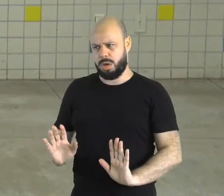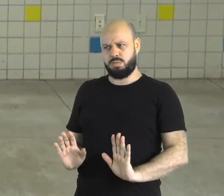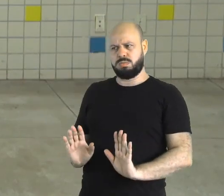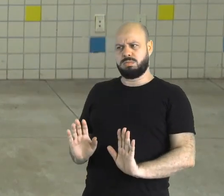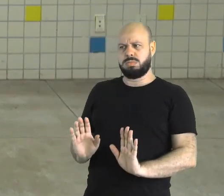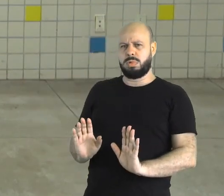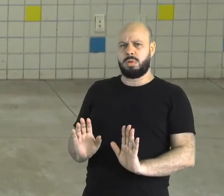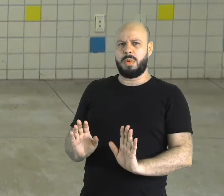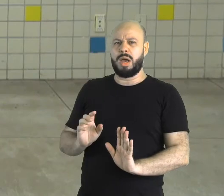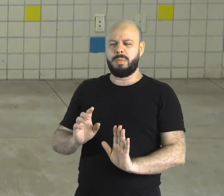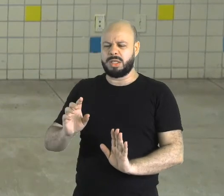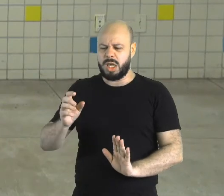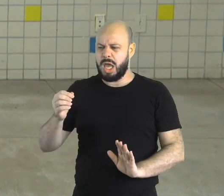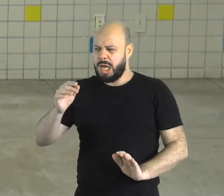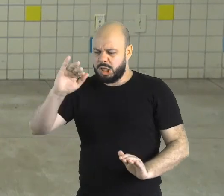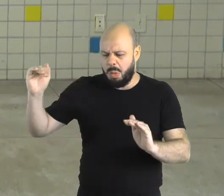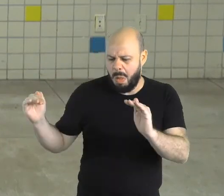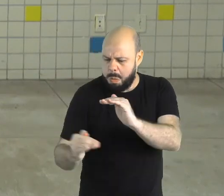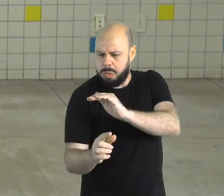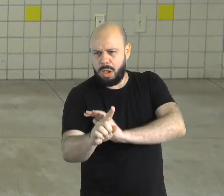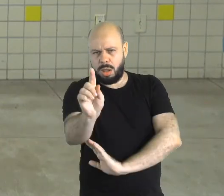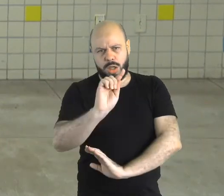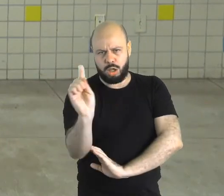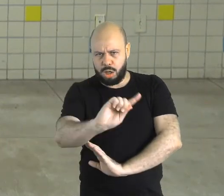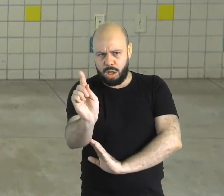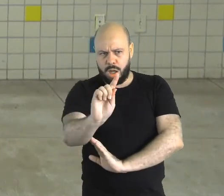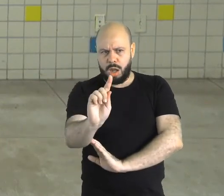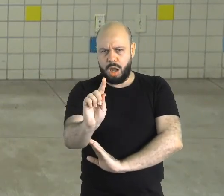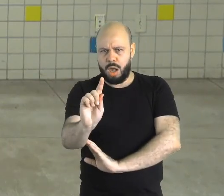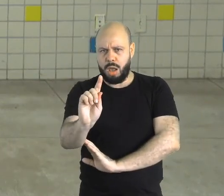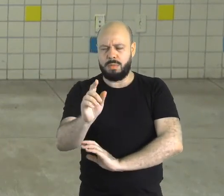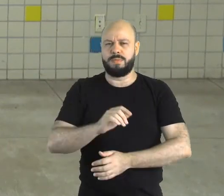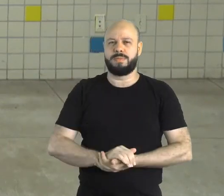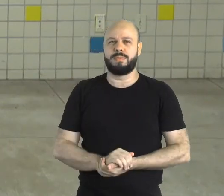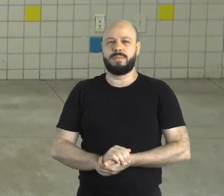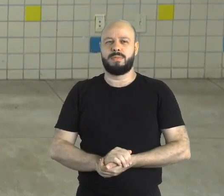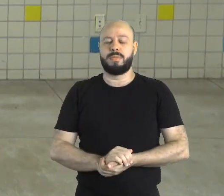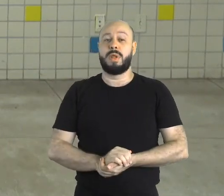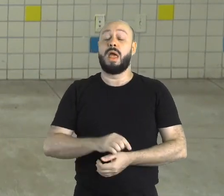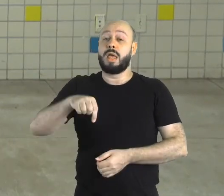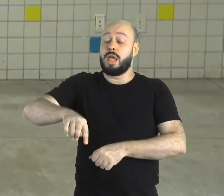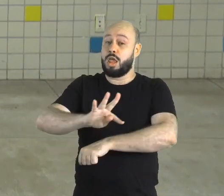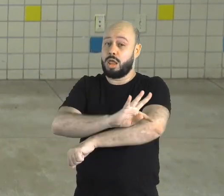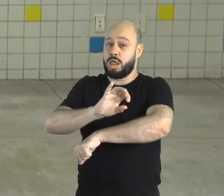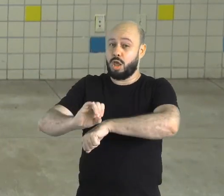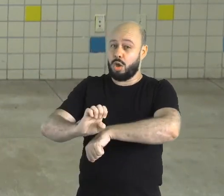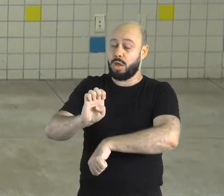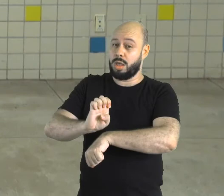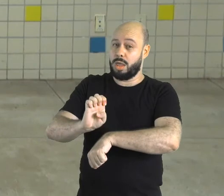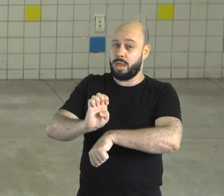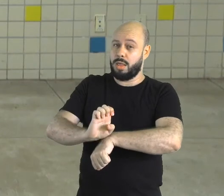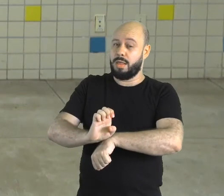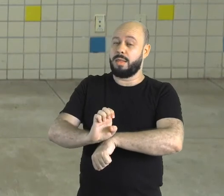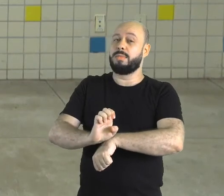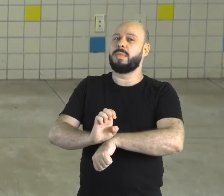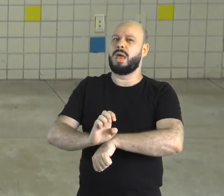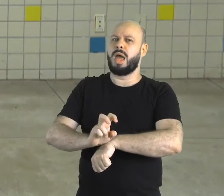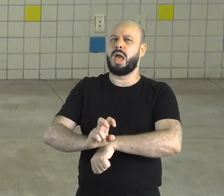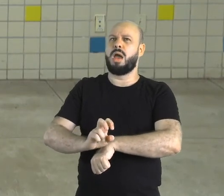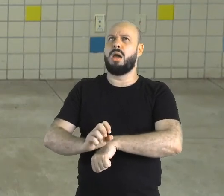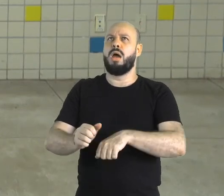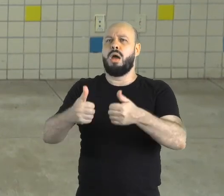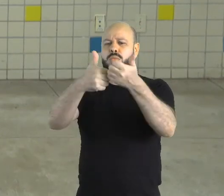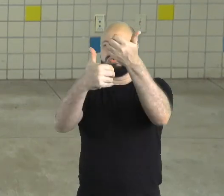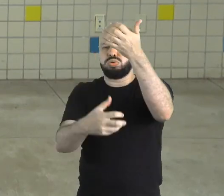pessoa se submeta a esse tipo de trabalho, tá? O estado do Tocantins é o estado que está em quinto lugar